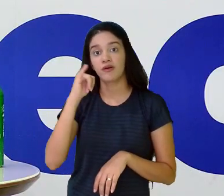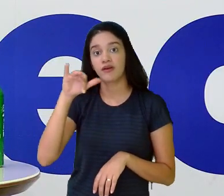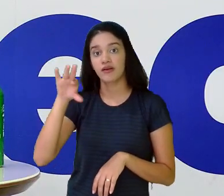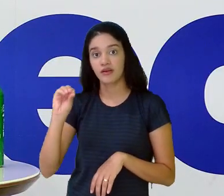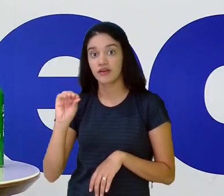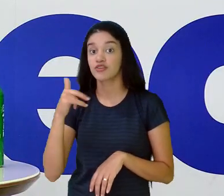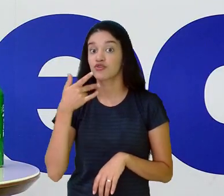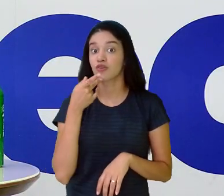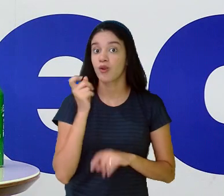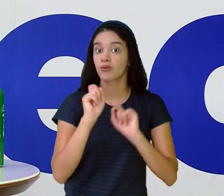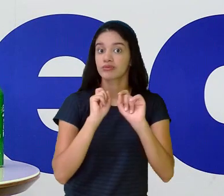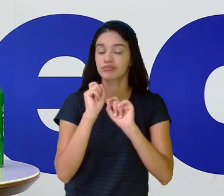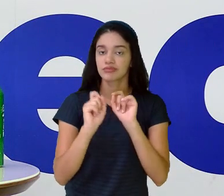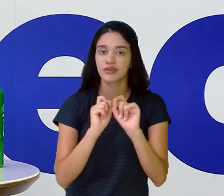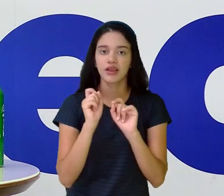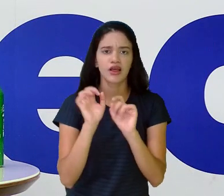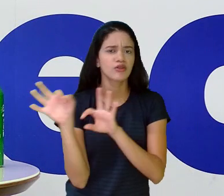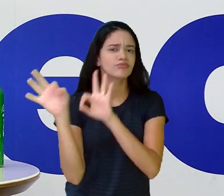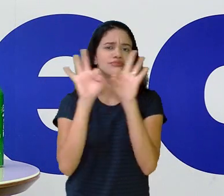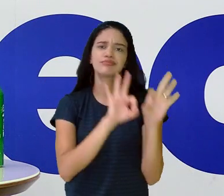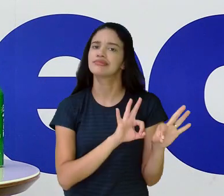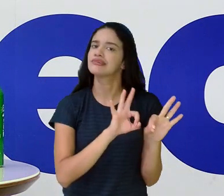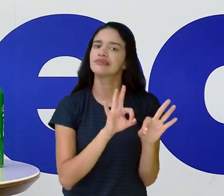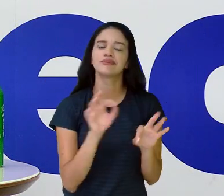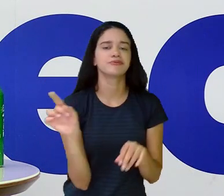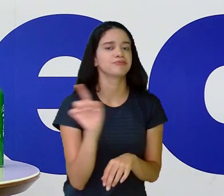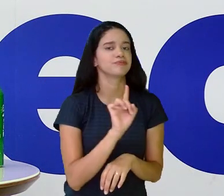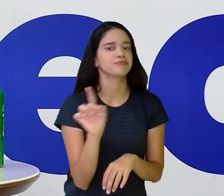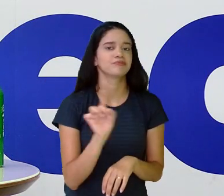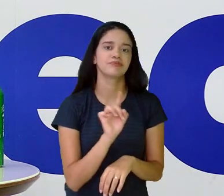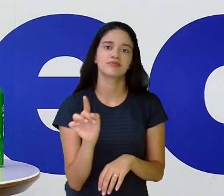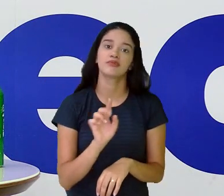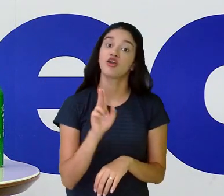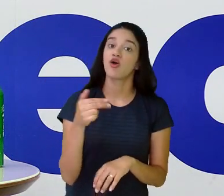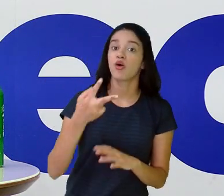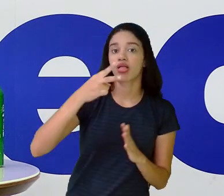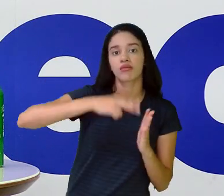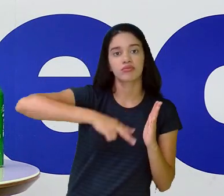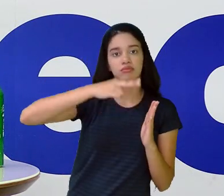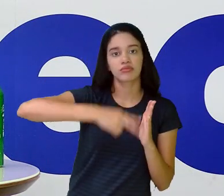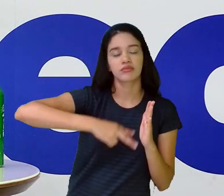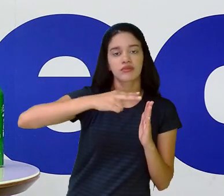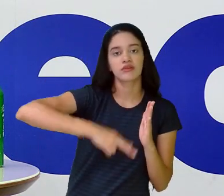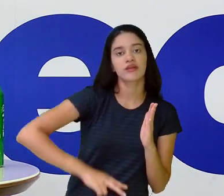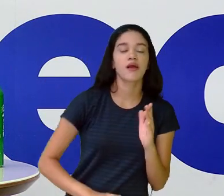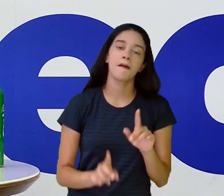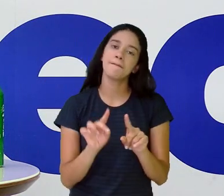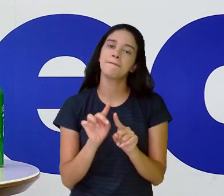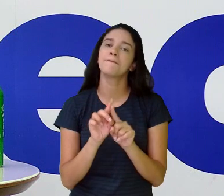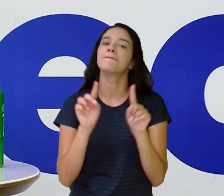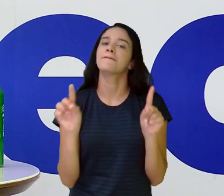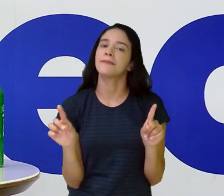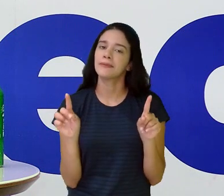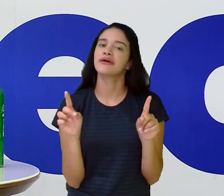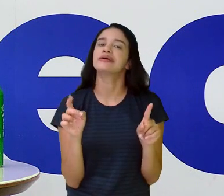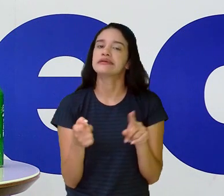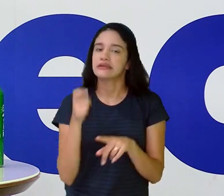aqui, professor Eli, que ele não assistiu Malévola. Ou também não leu, né? Não fez a leitura. Mas seria... É bem interessante,